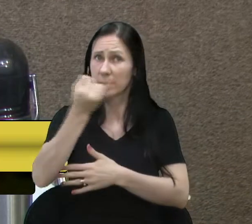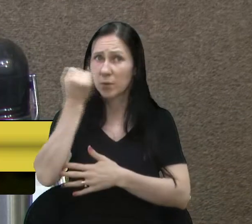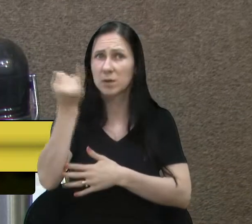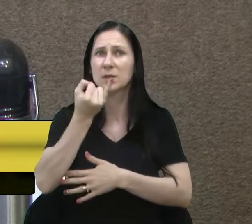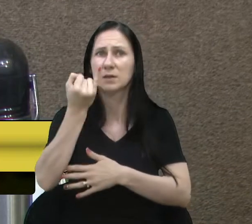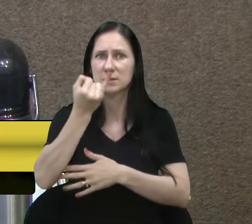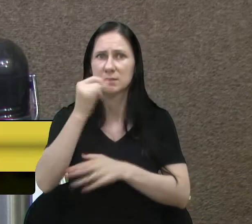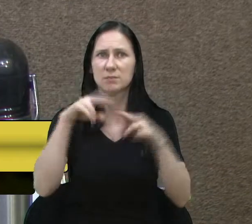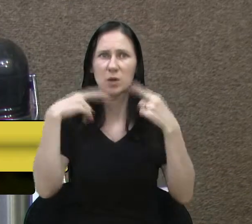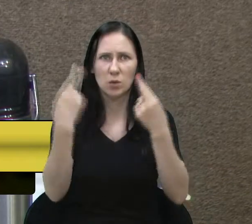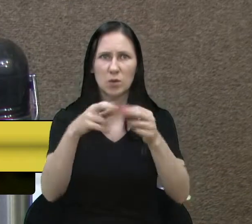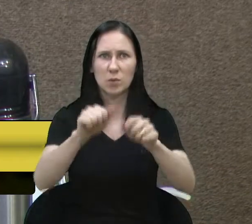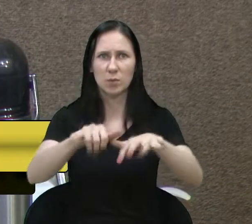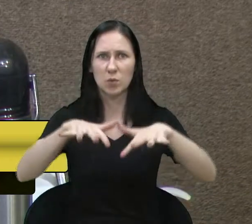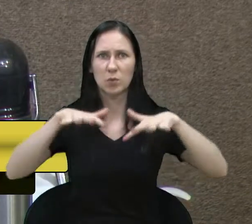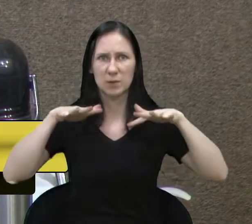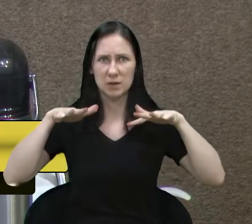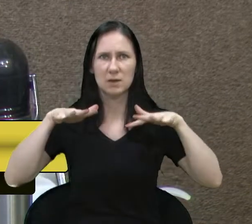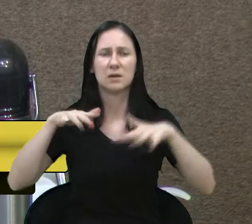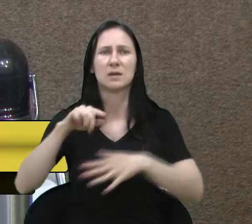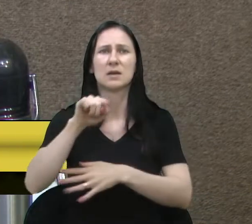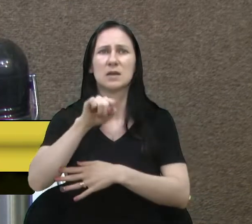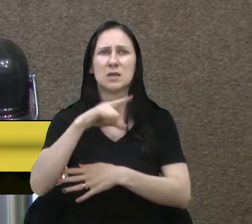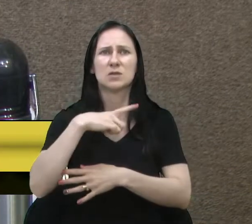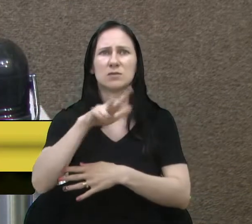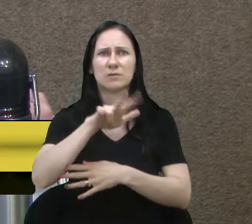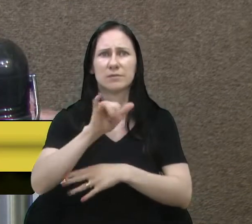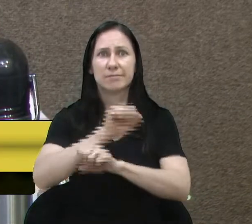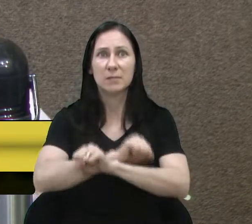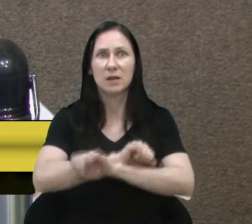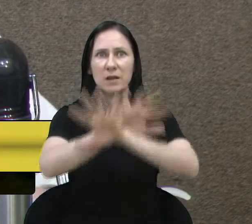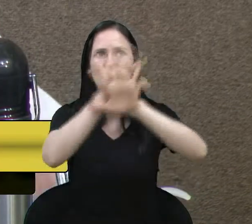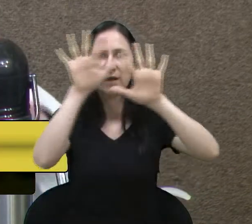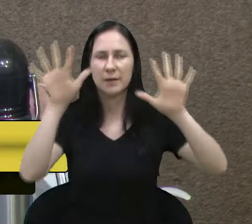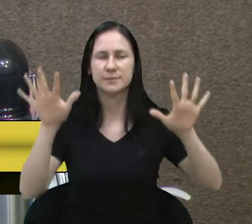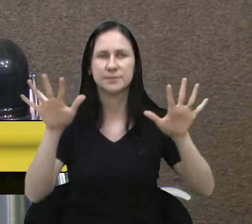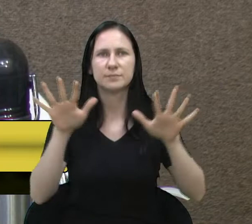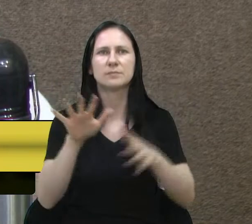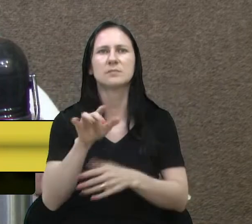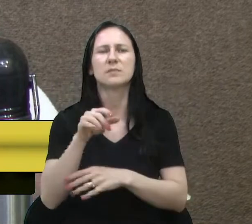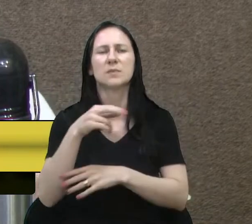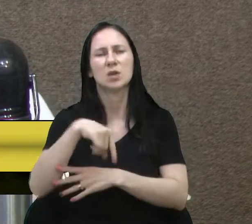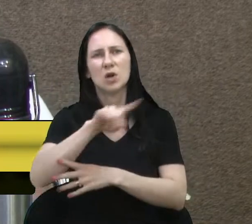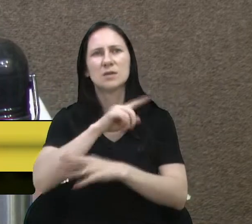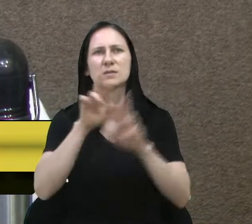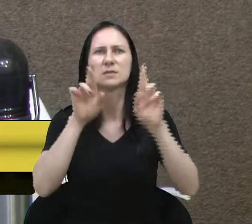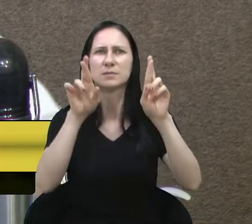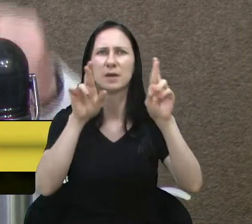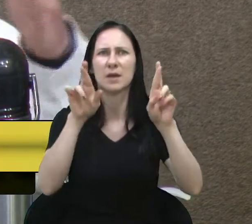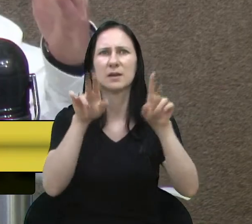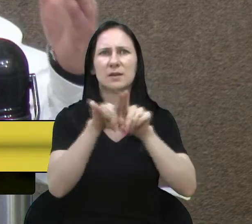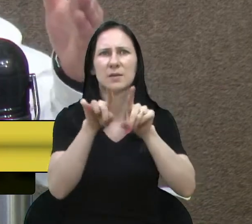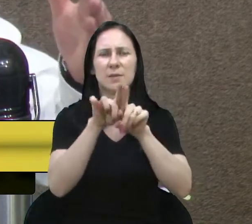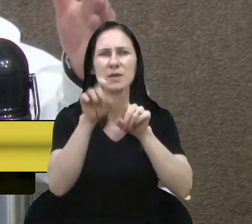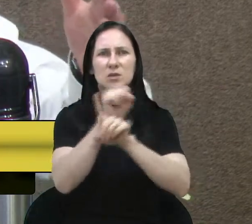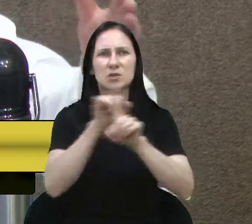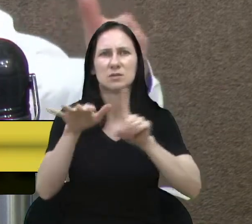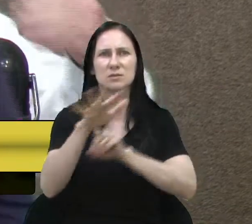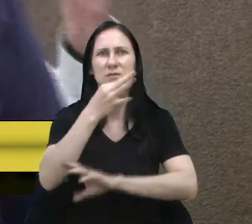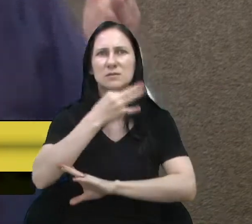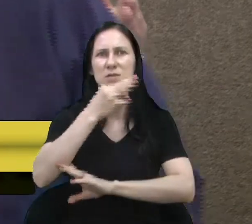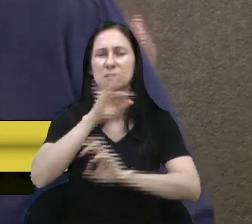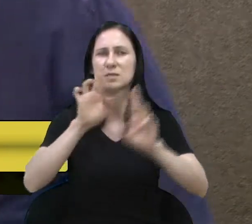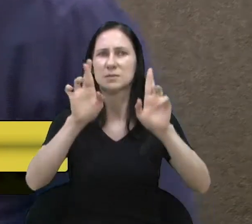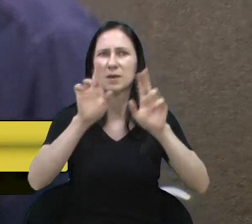Eu acho que é um divisor de águas essa audiência pública. E nós esperamos, e a sociedade caxiense espera, que logo após isso,